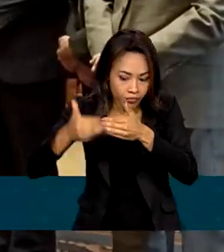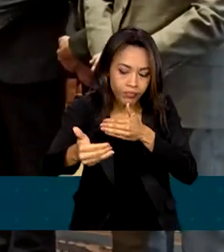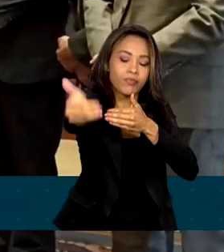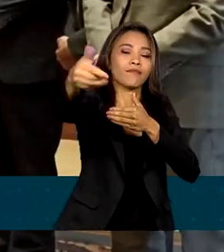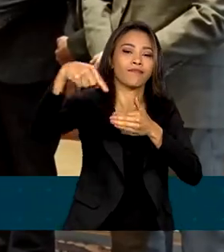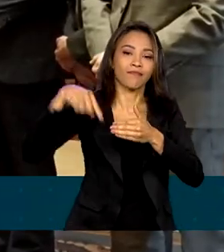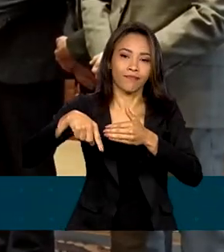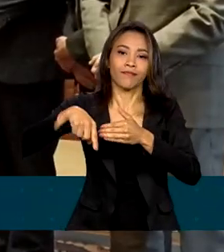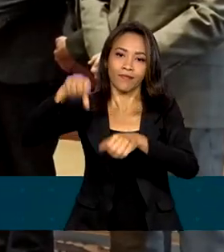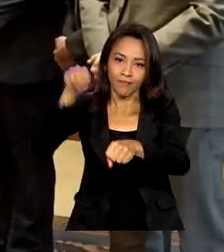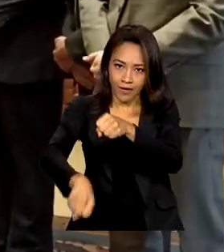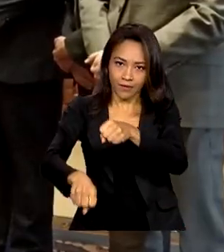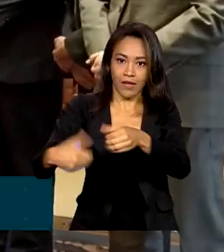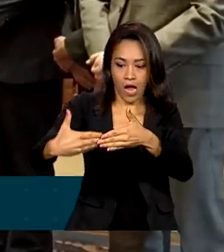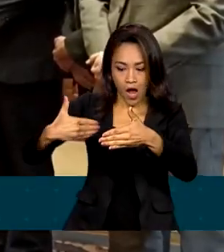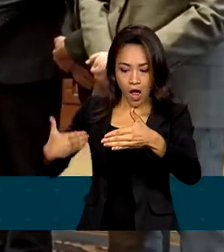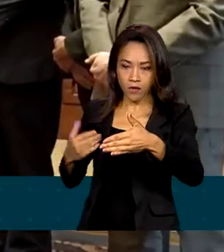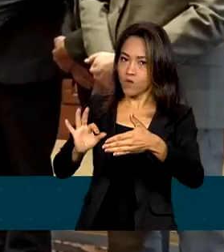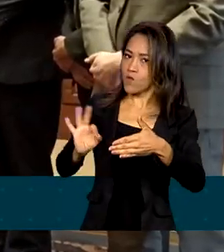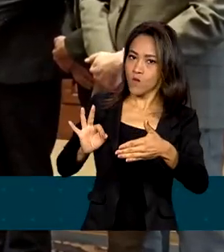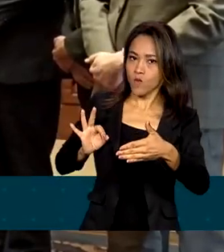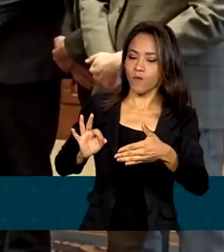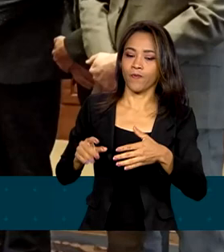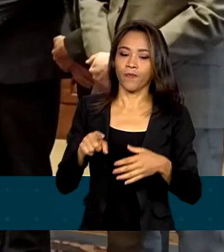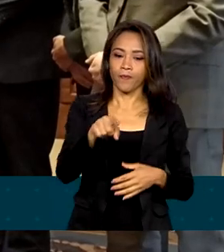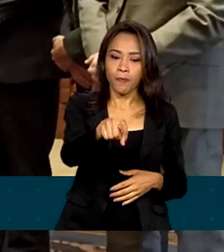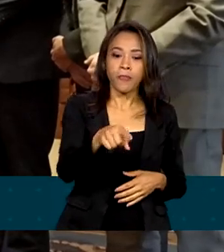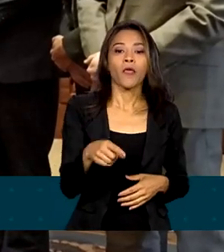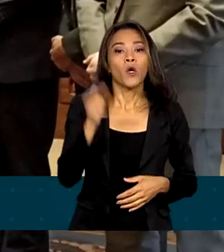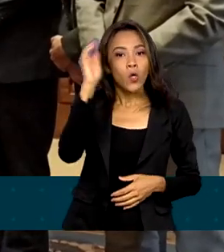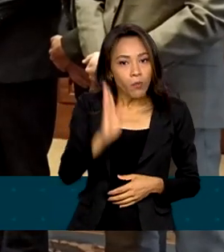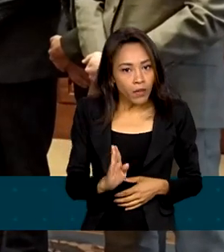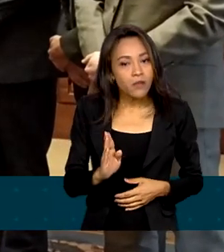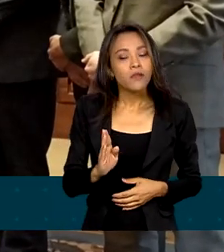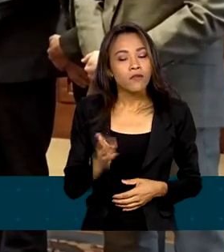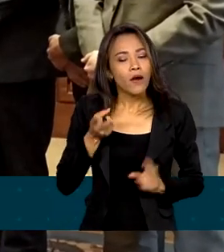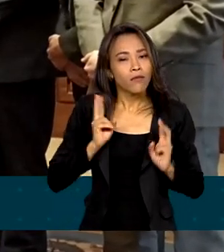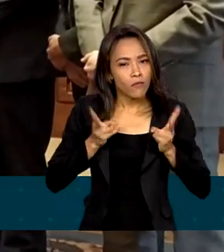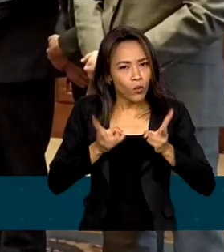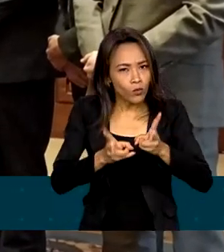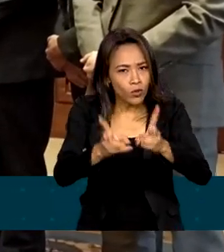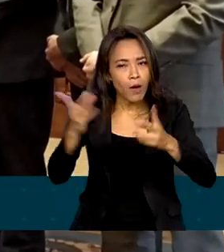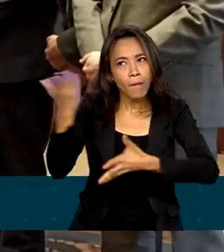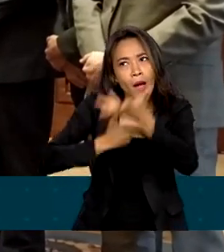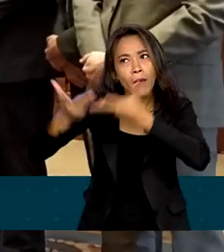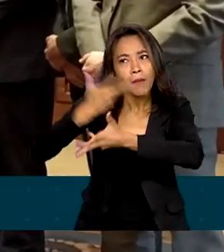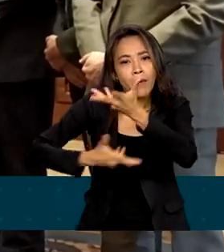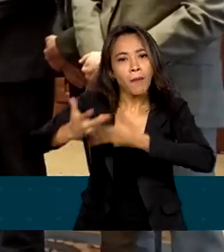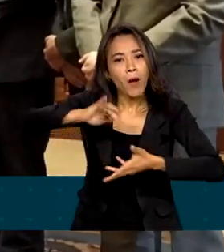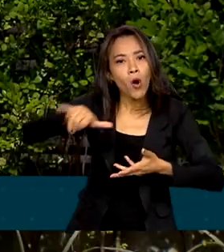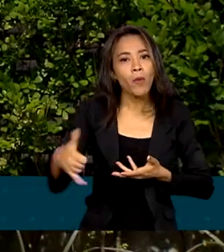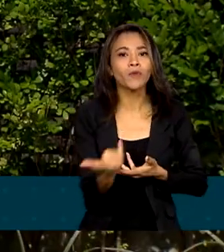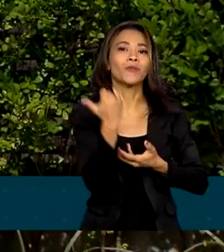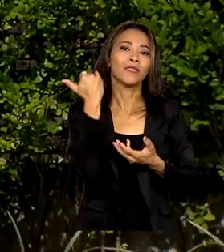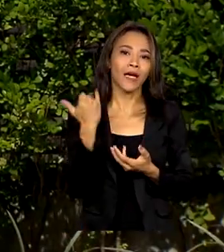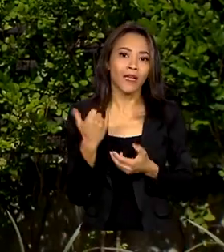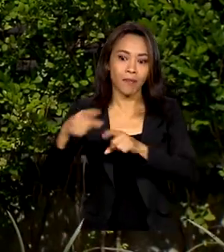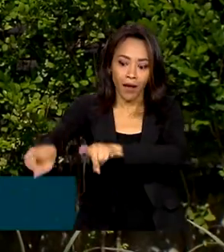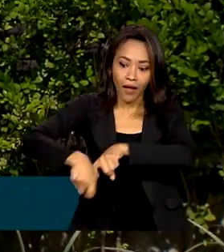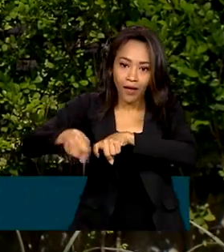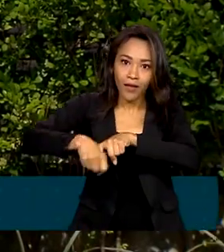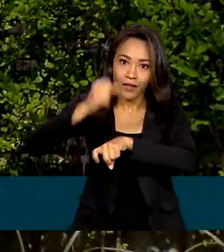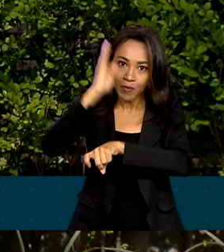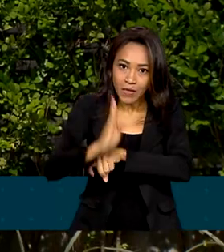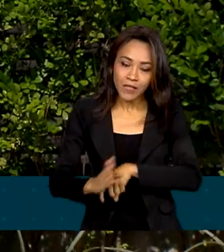que esse é um passo para que o Brasil avance cada vez mais com credenciamento de plantas e oportunidades para a pecuária brasileira. A venda de